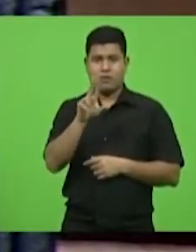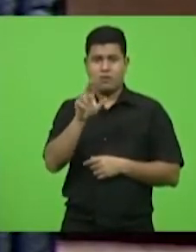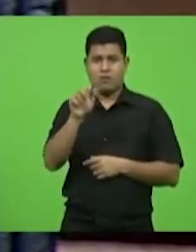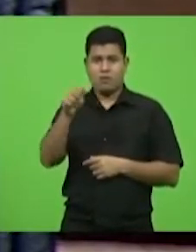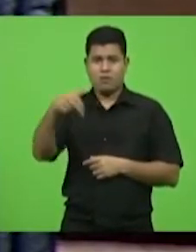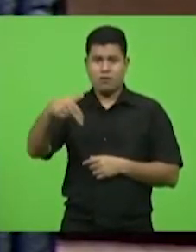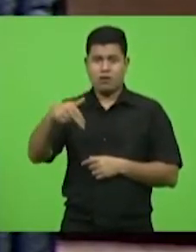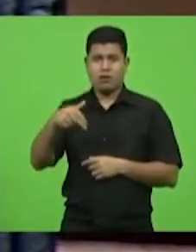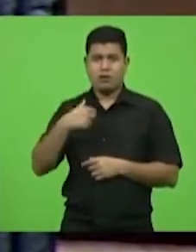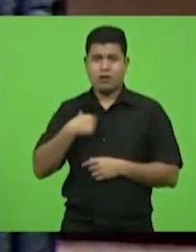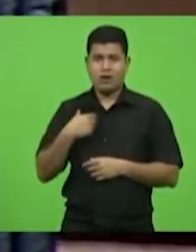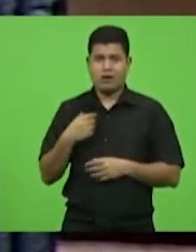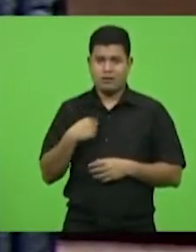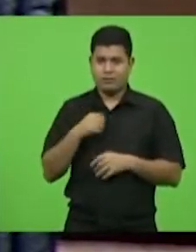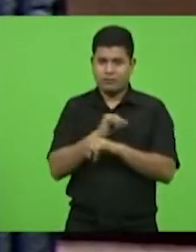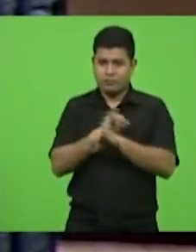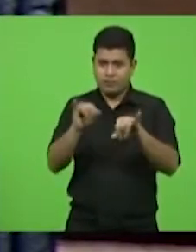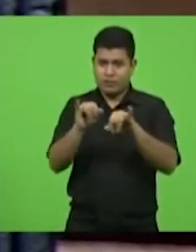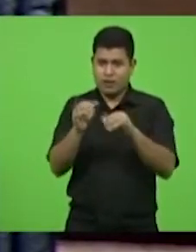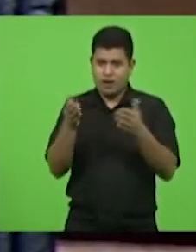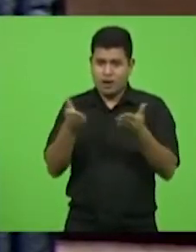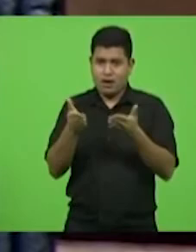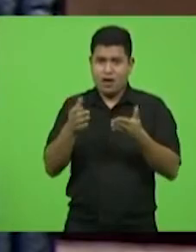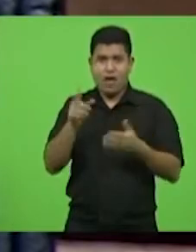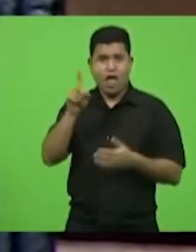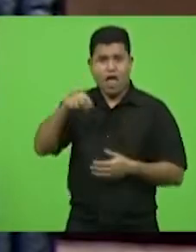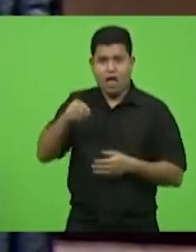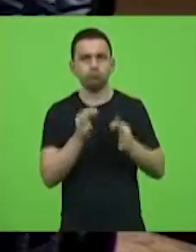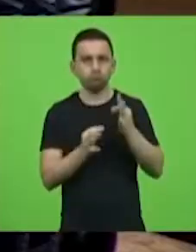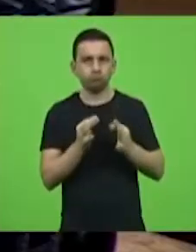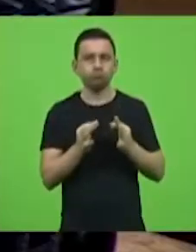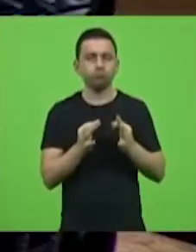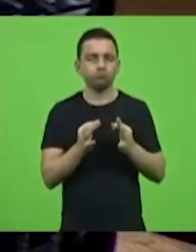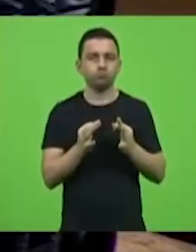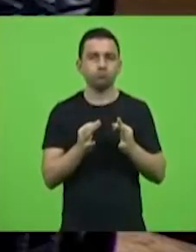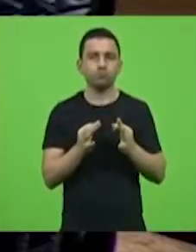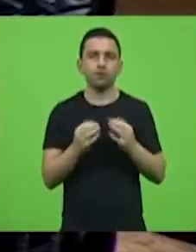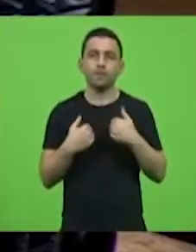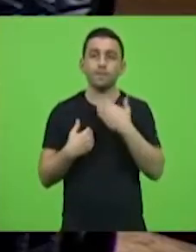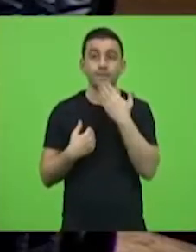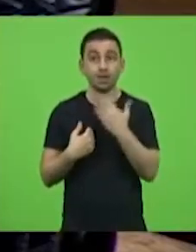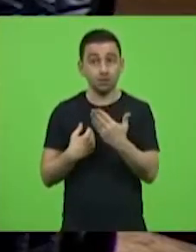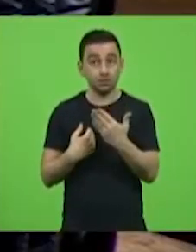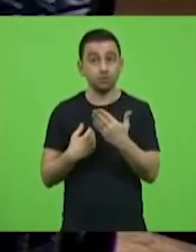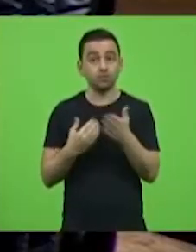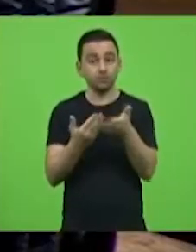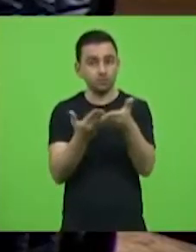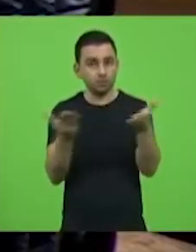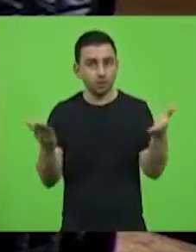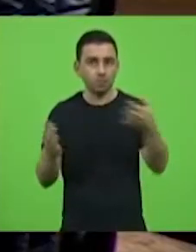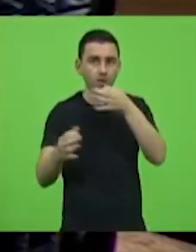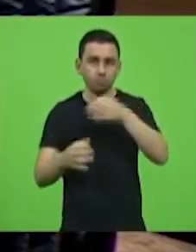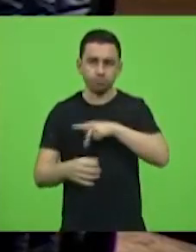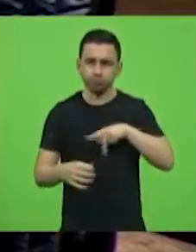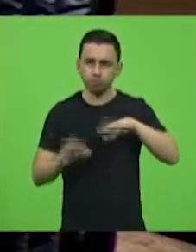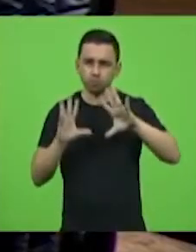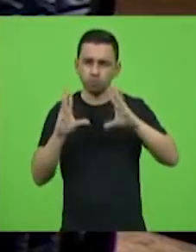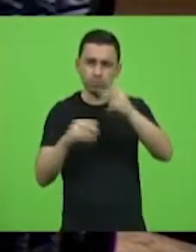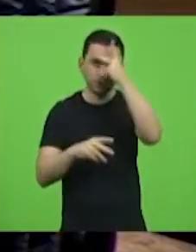É nesse momento que se separam os meninos dos homens. Obrigado. Eu peço que a opinião pública, as pessoas,